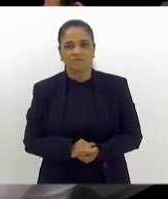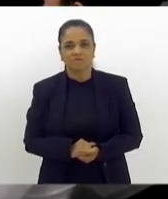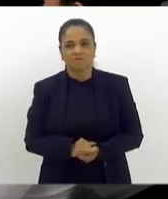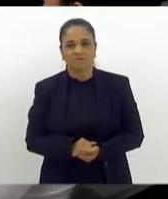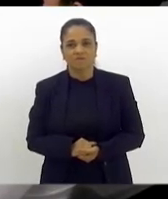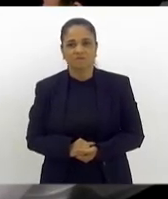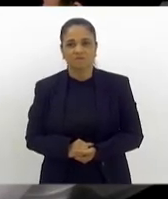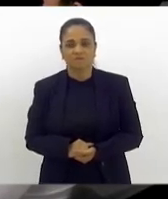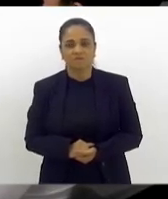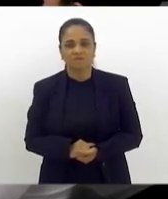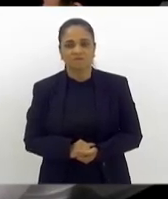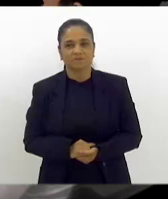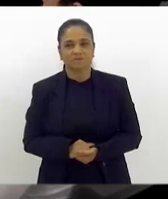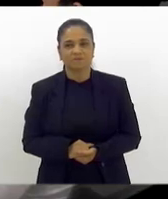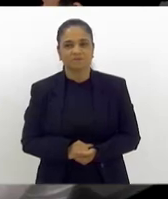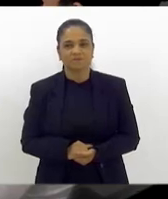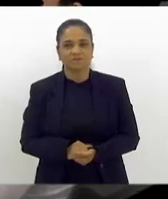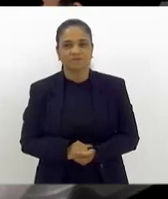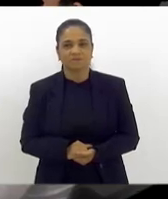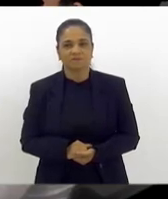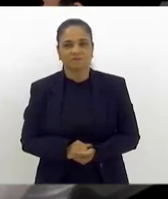Boa noite.